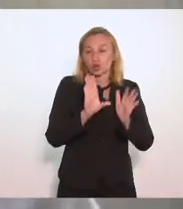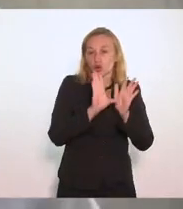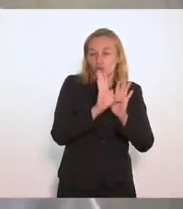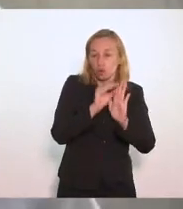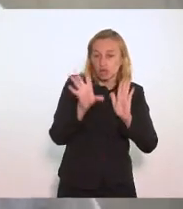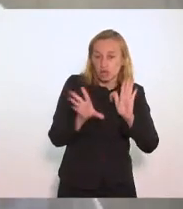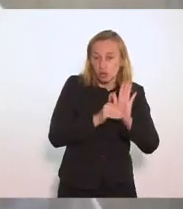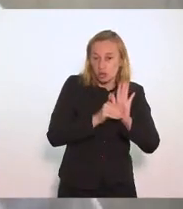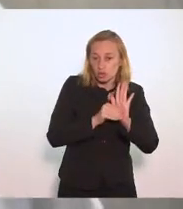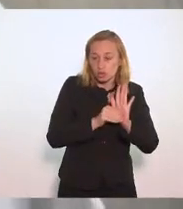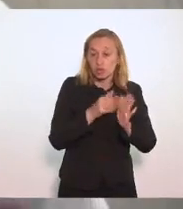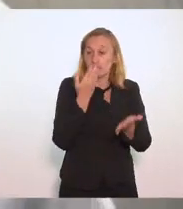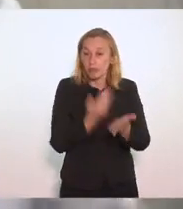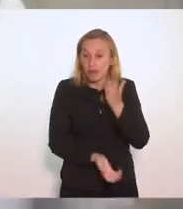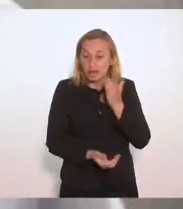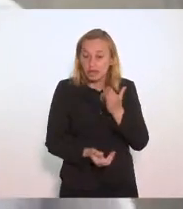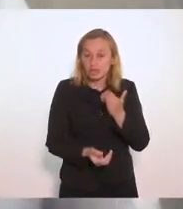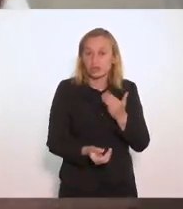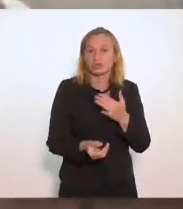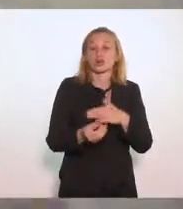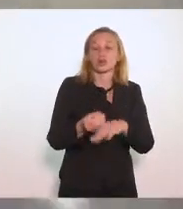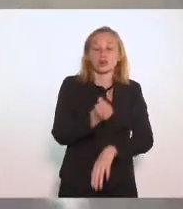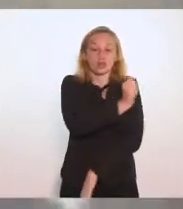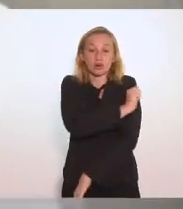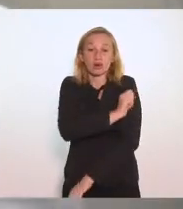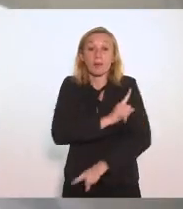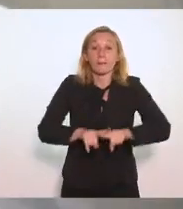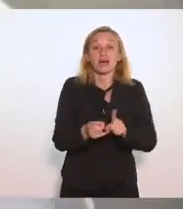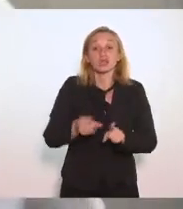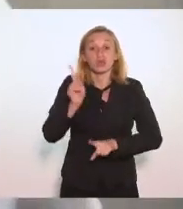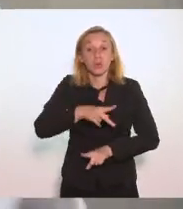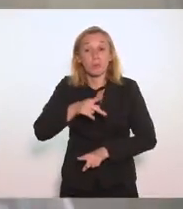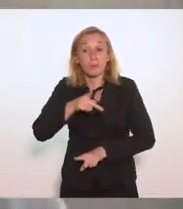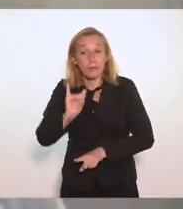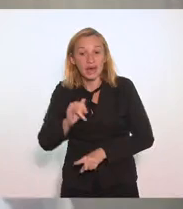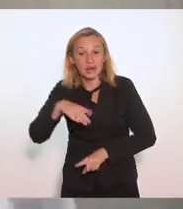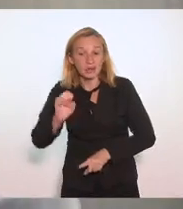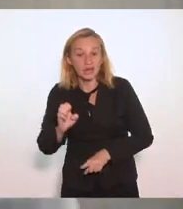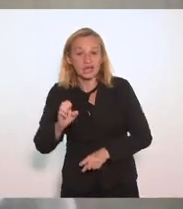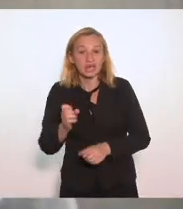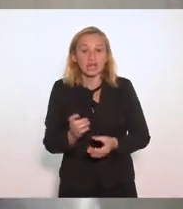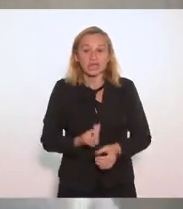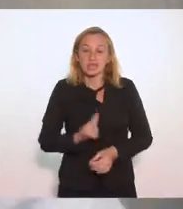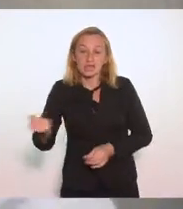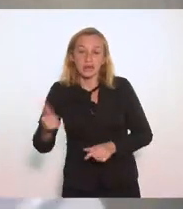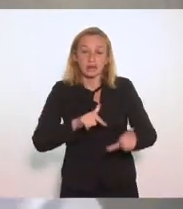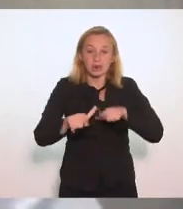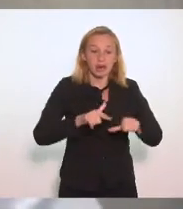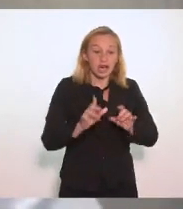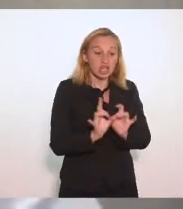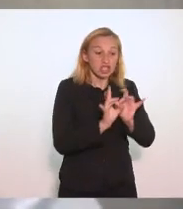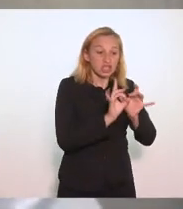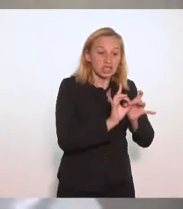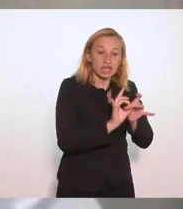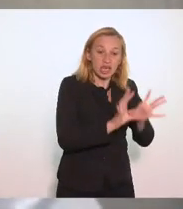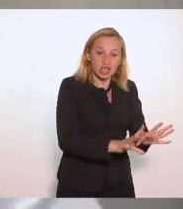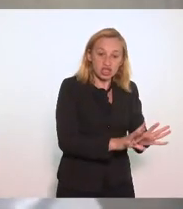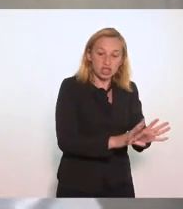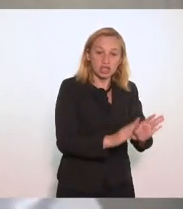alunos têm sofrendo mas os pais que saem para trabalhar e deixam os seus filhos muitas vezes na escola como